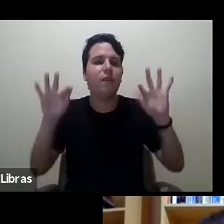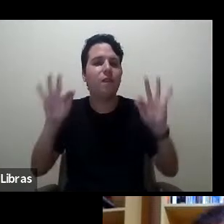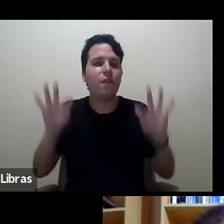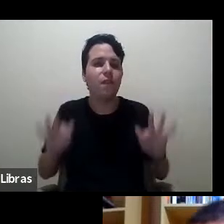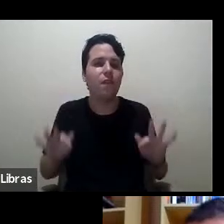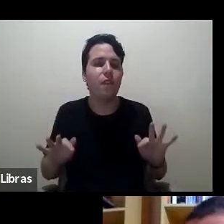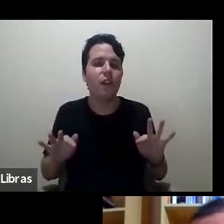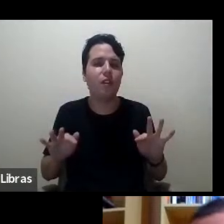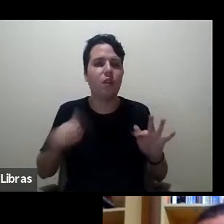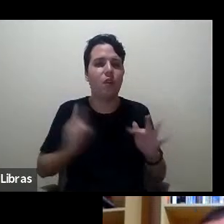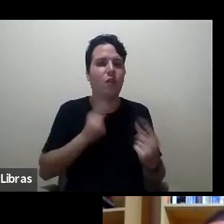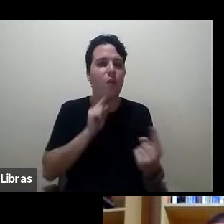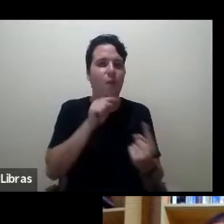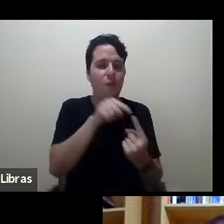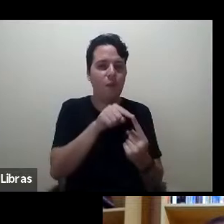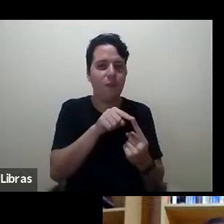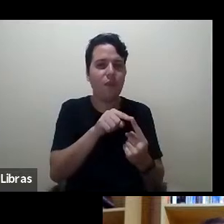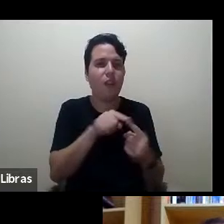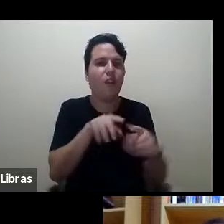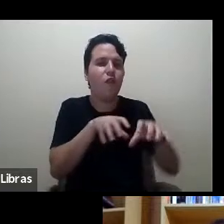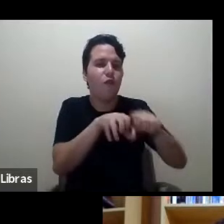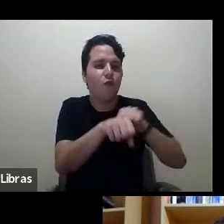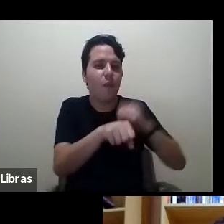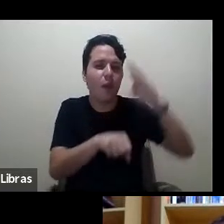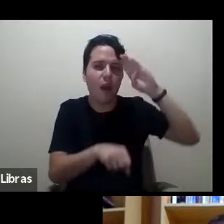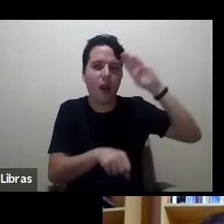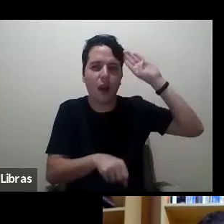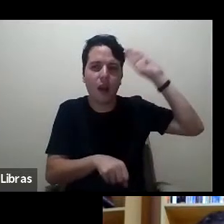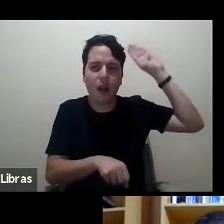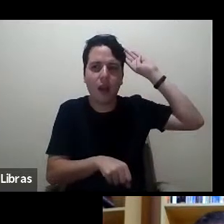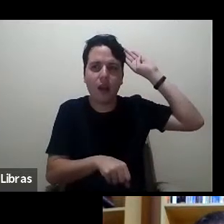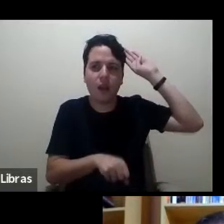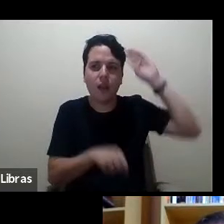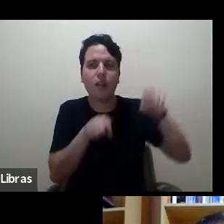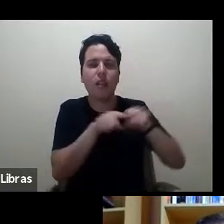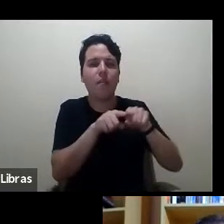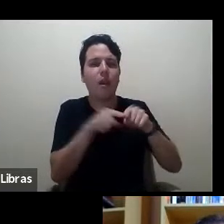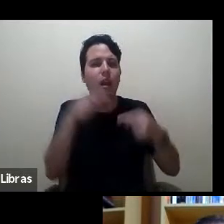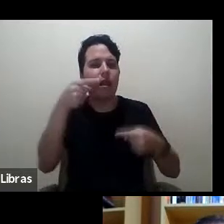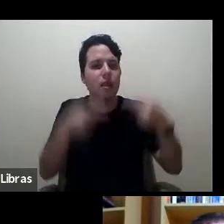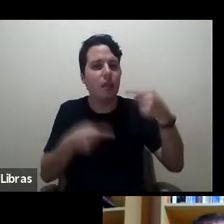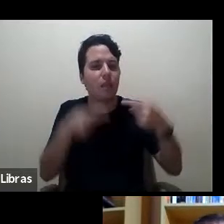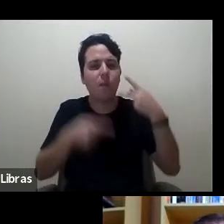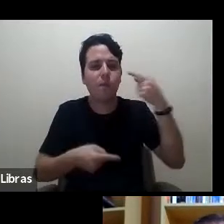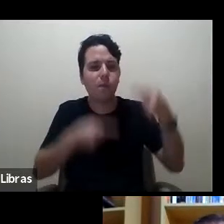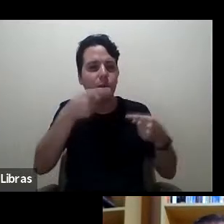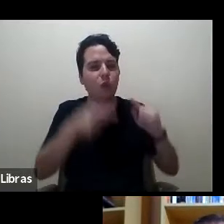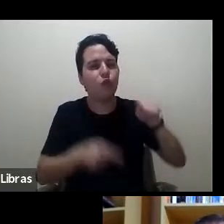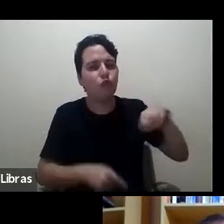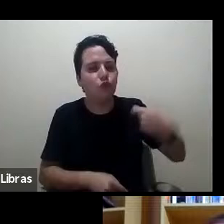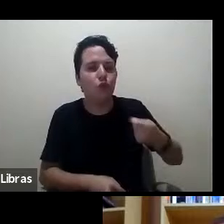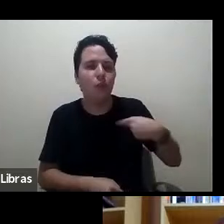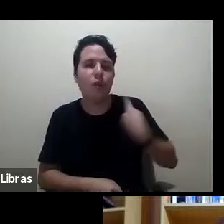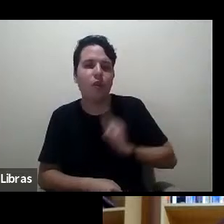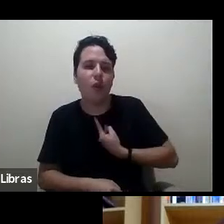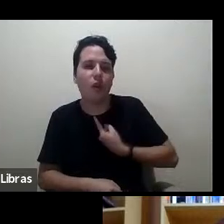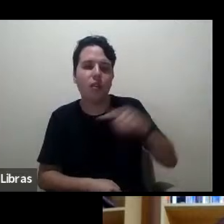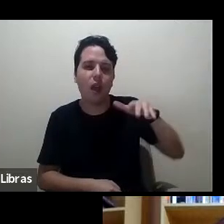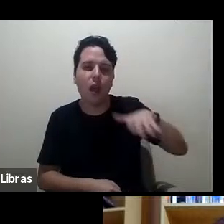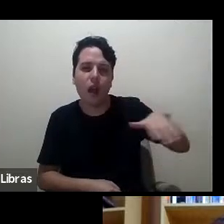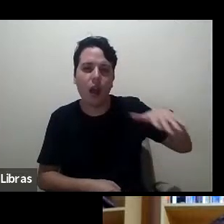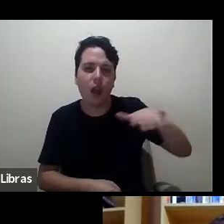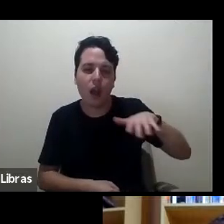objetivos de formação acadêmica e de debate político sobre a nossa área sobre os nossos